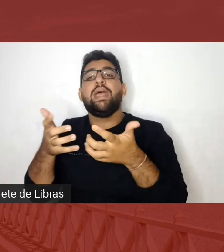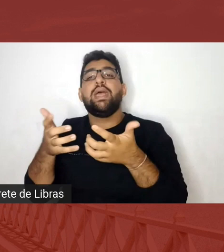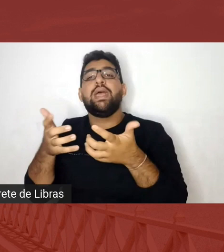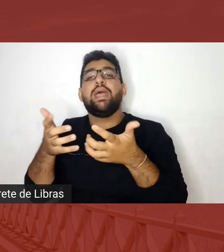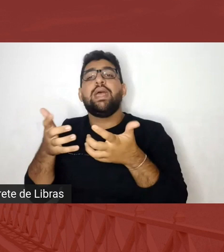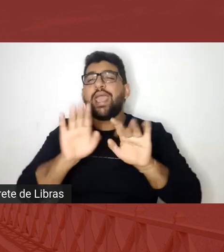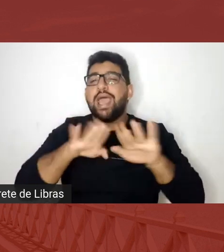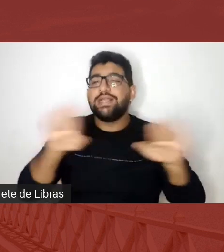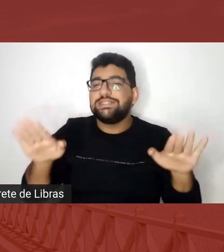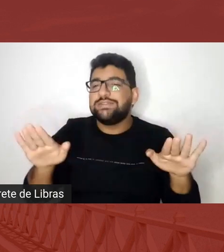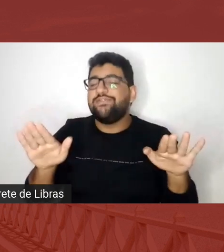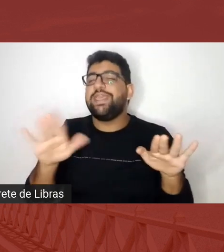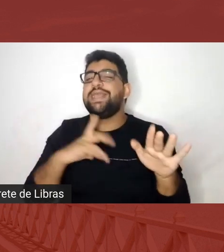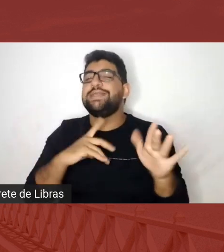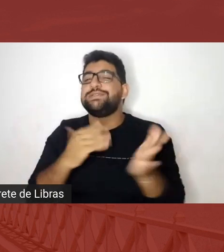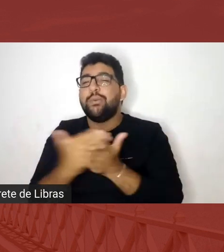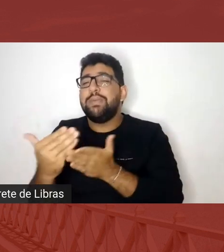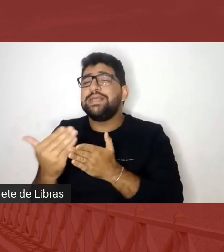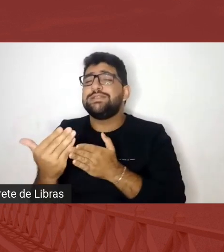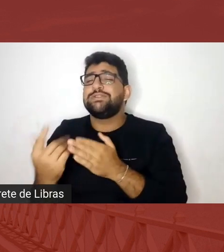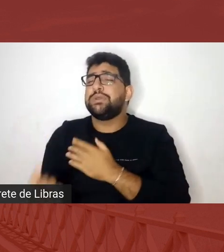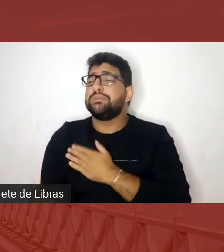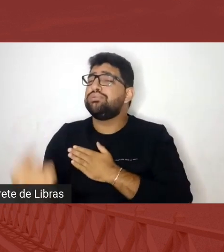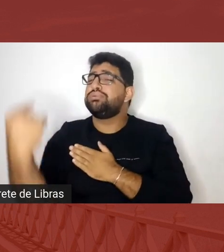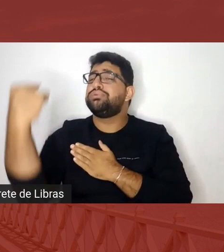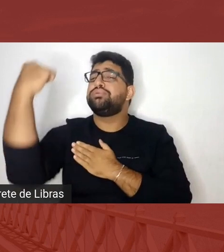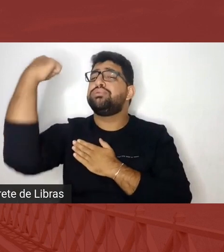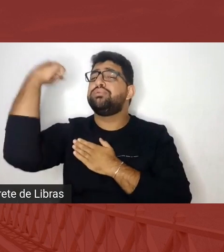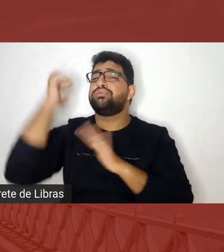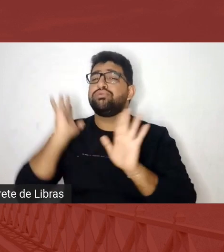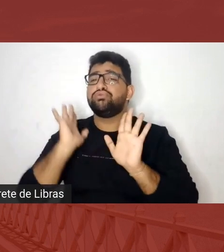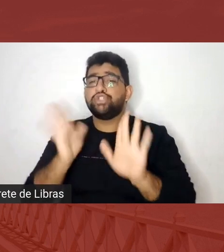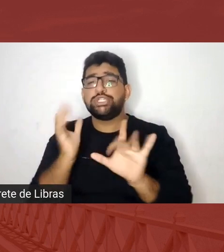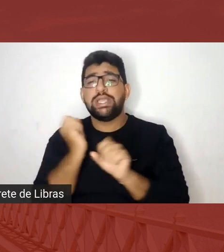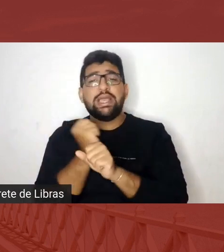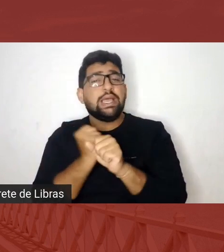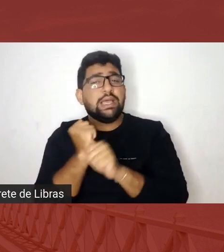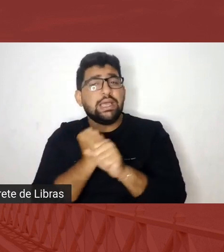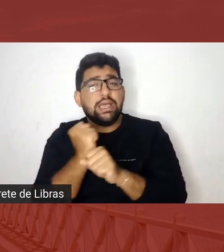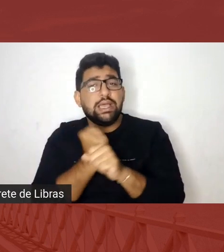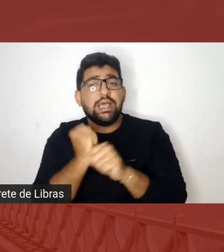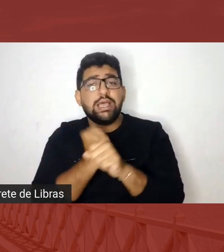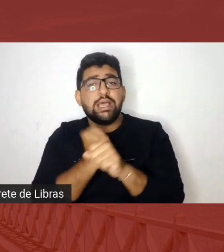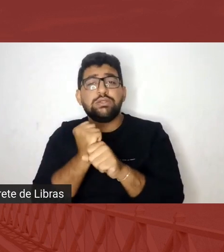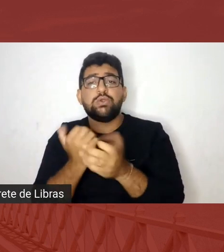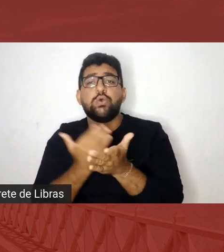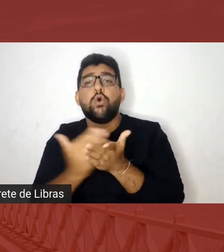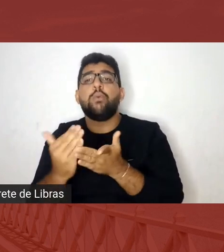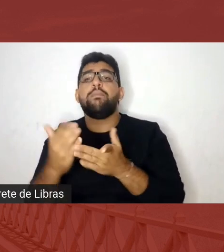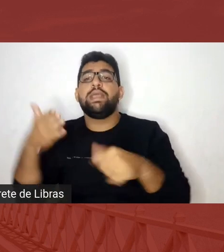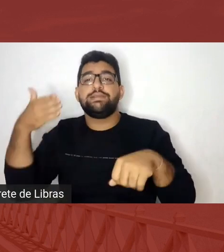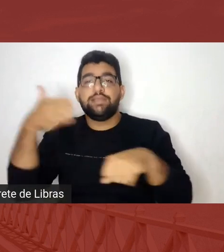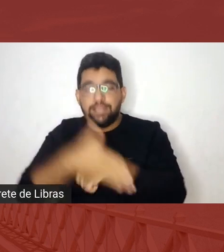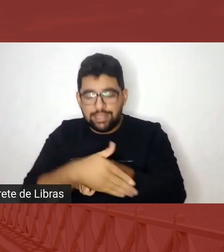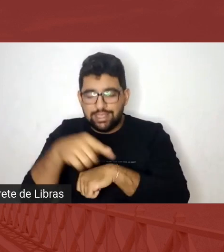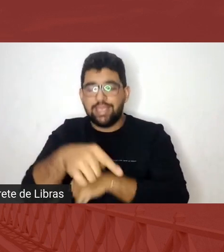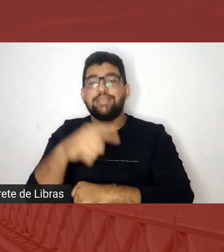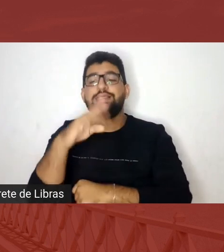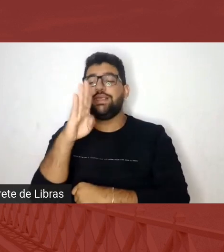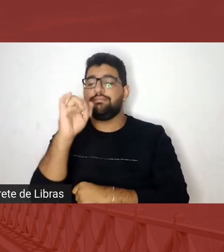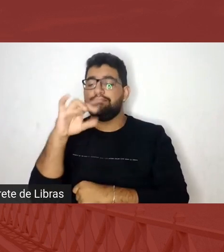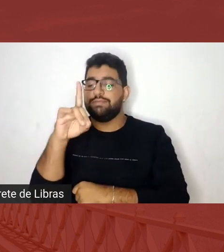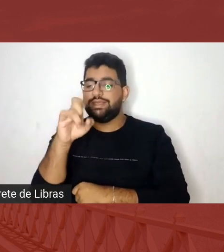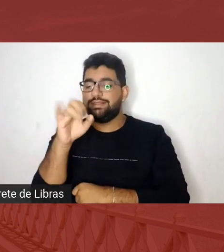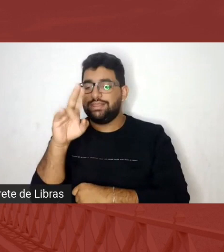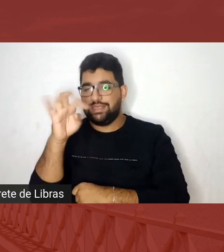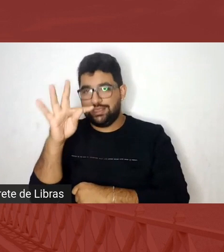foram geradas lá no princípio, lá no início, com a chegada do Ayanguera e os Bandeirantes? Qual a dificuldade no